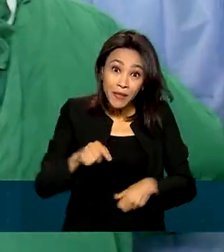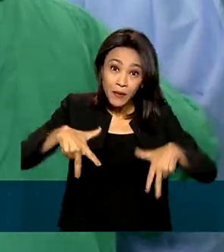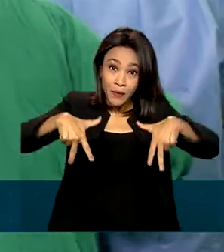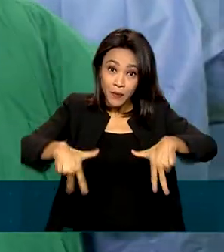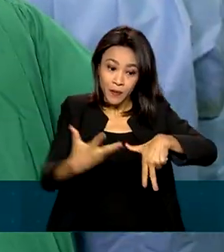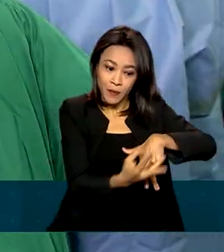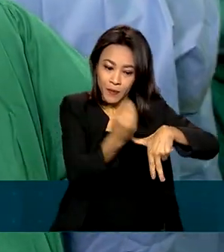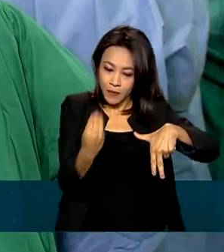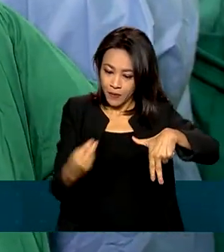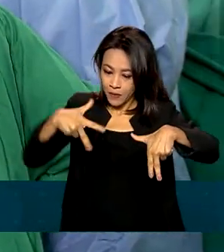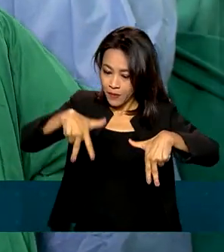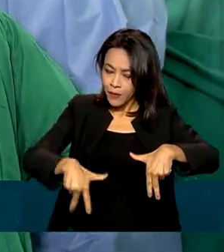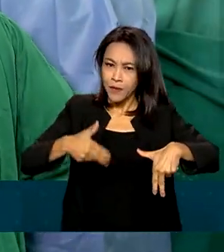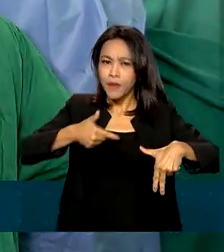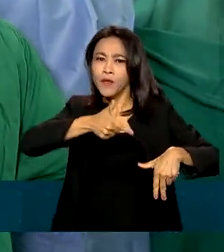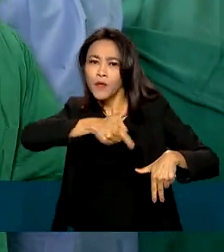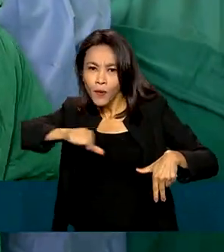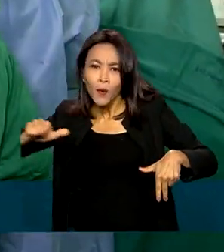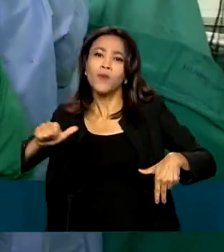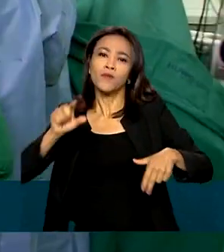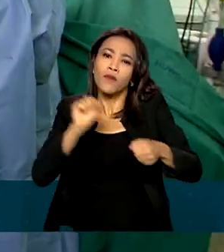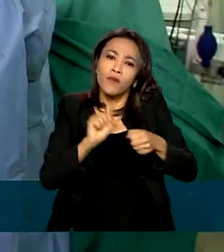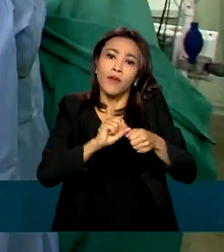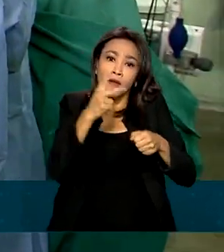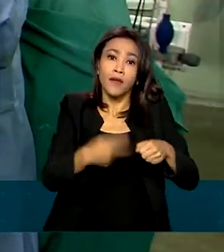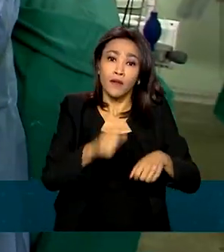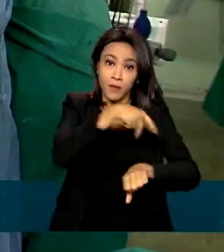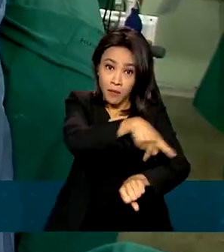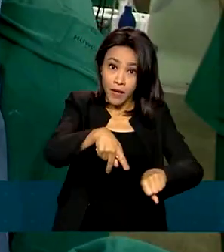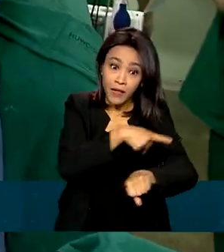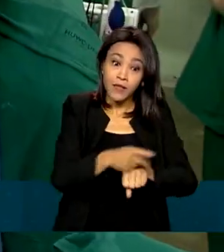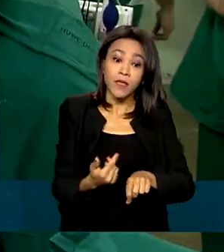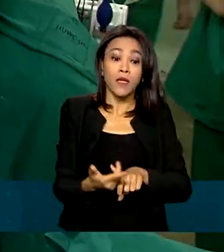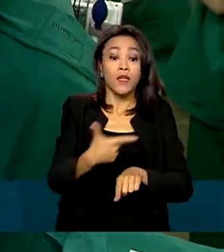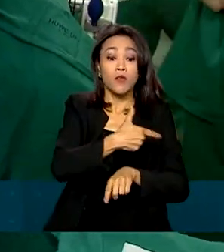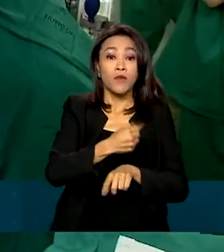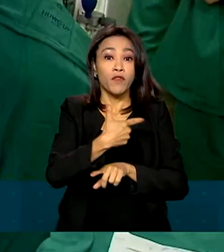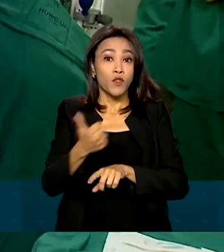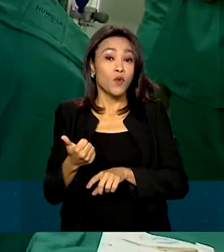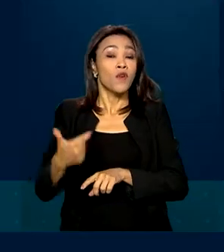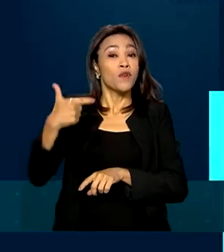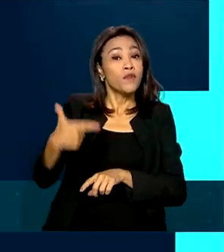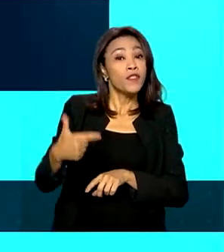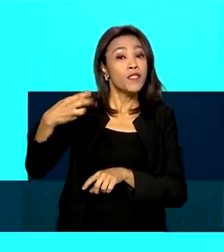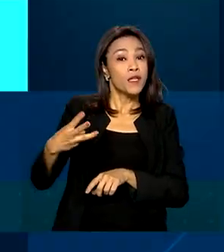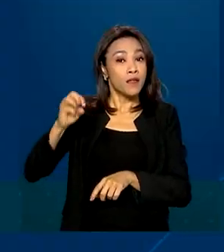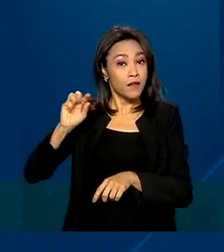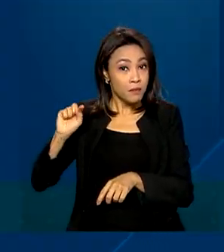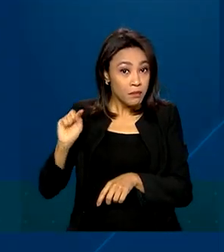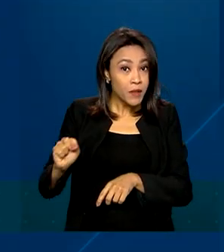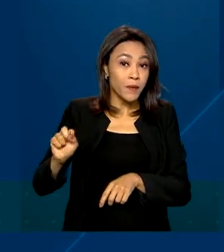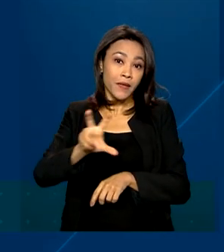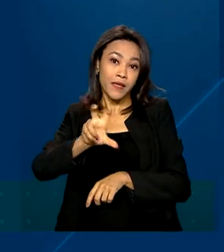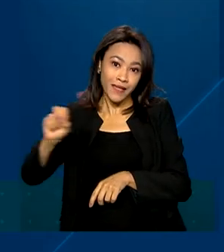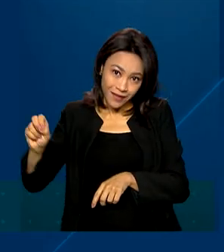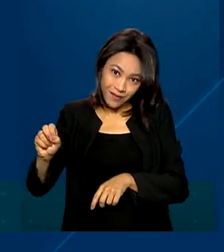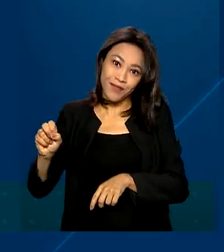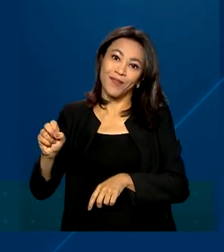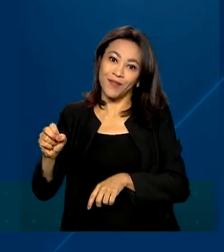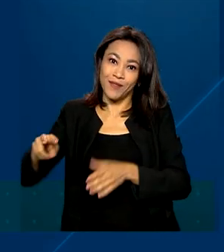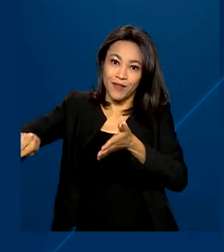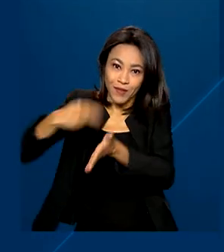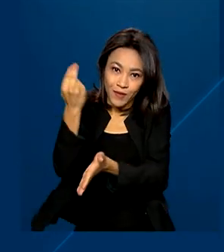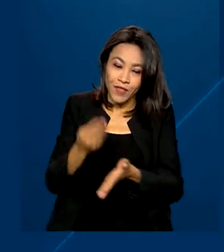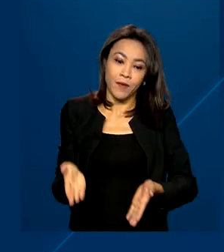realizados no país. Em 2021, foram 23 mil e 500 procedimentos. Em número de cirurgias realizadas